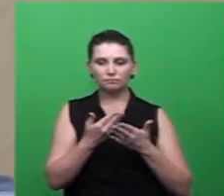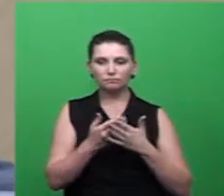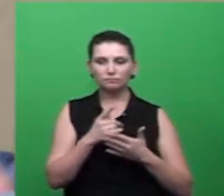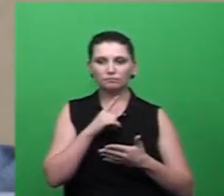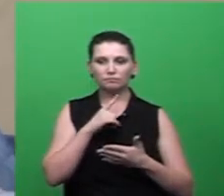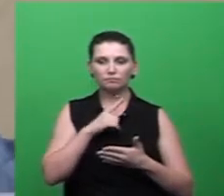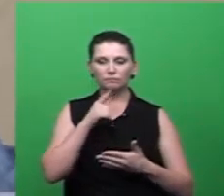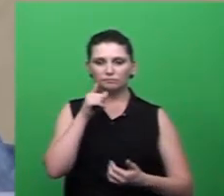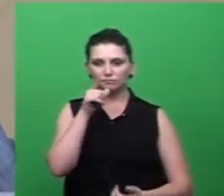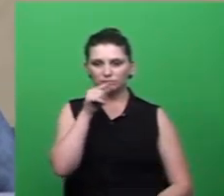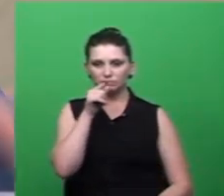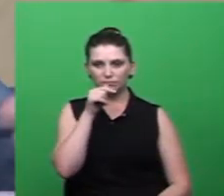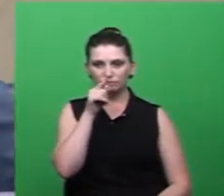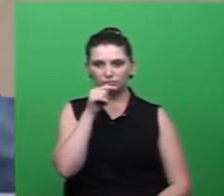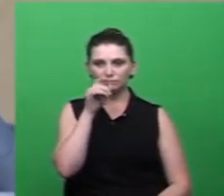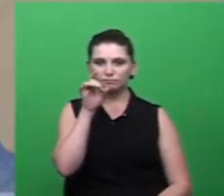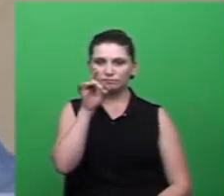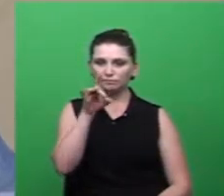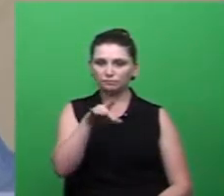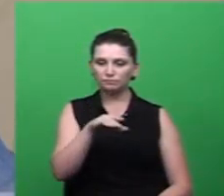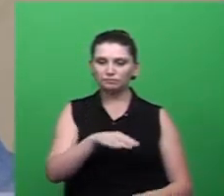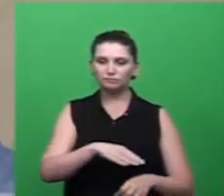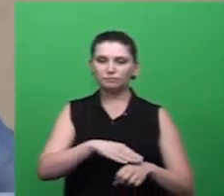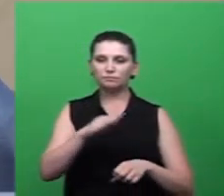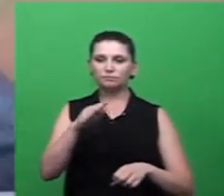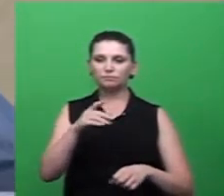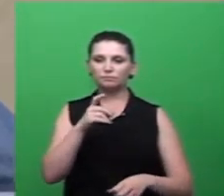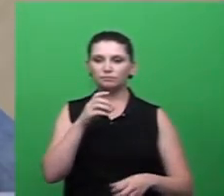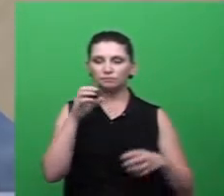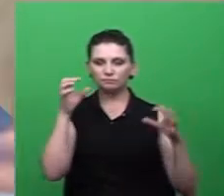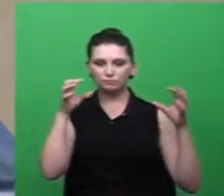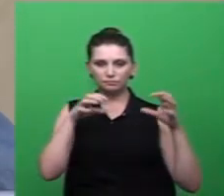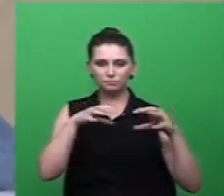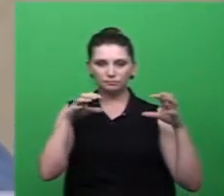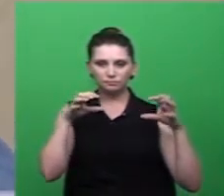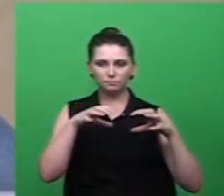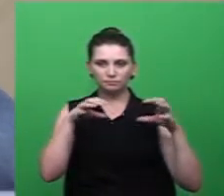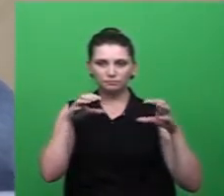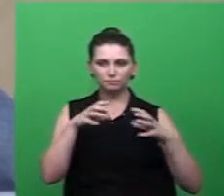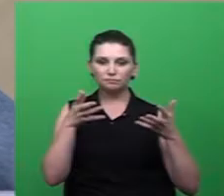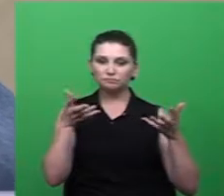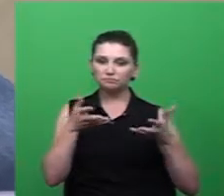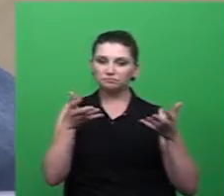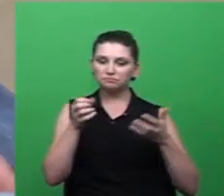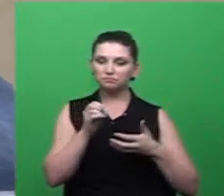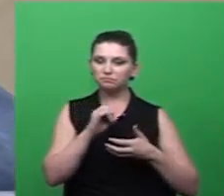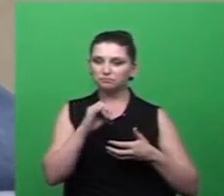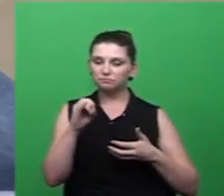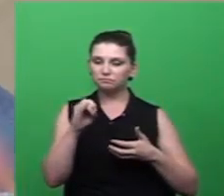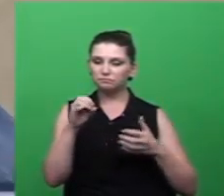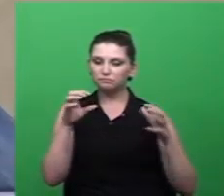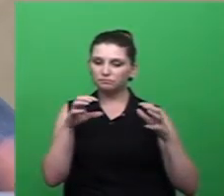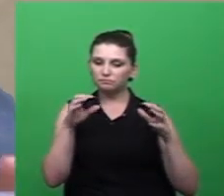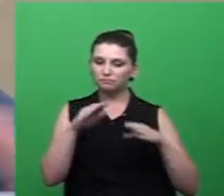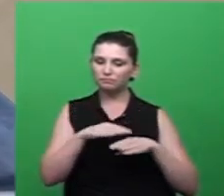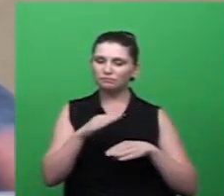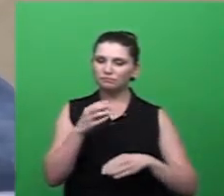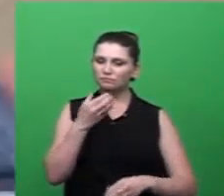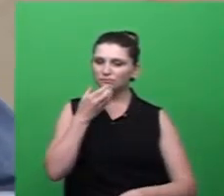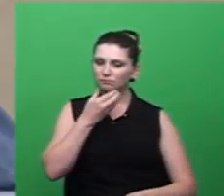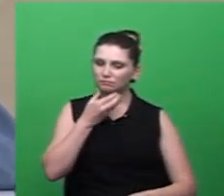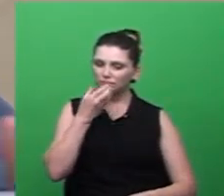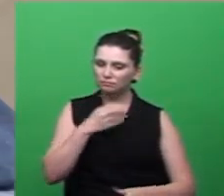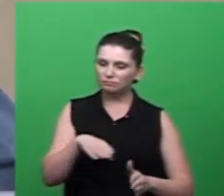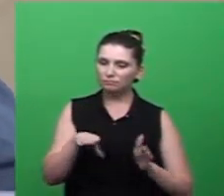ela tem água somente na época mais chuvosa do ano então como na nossa região chove mais entre os meses de dezembro a fevereiro